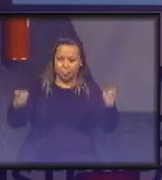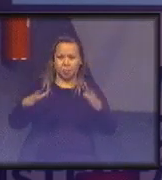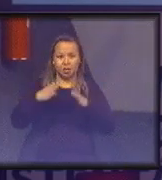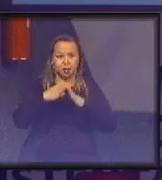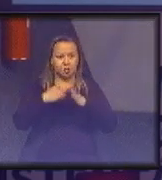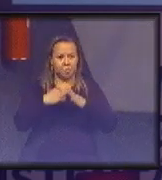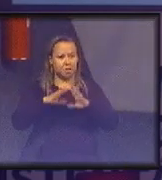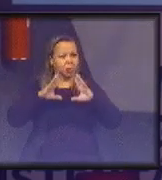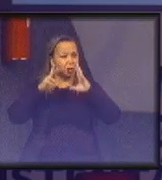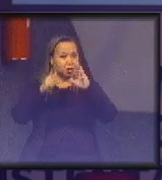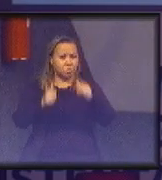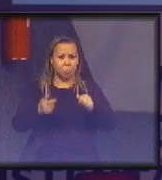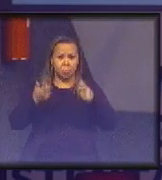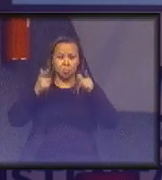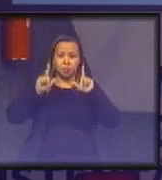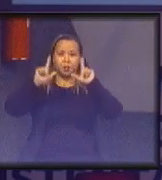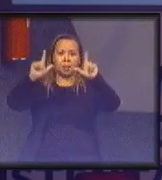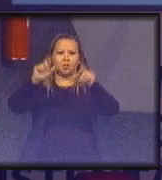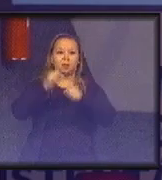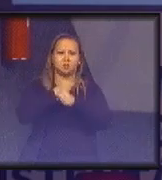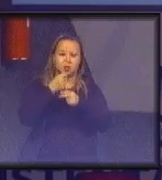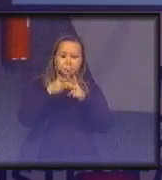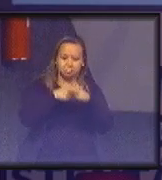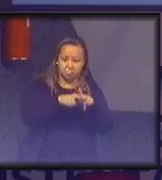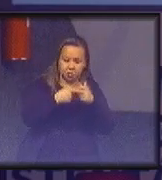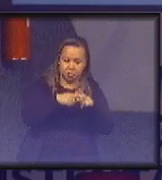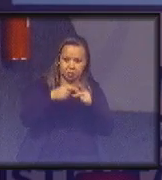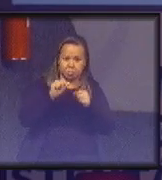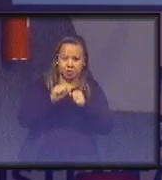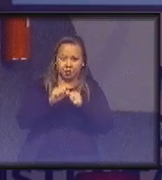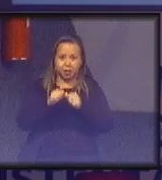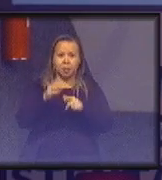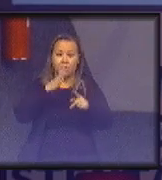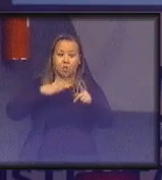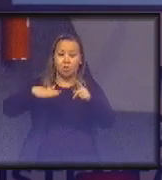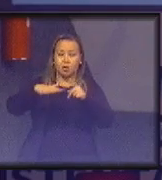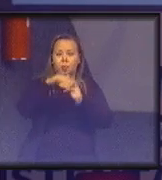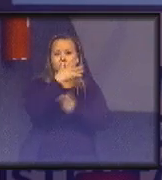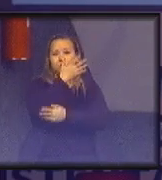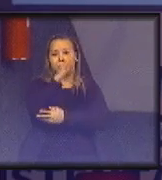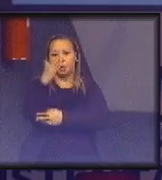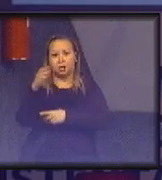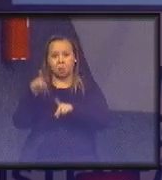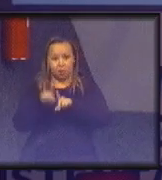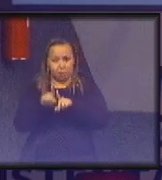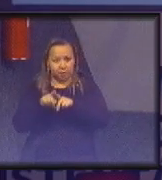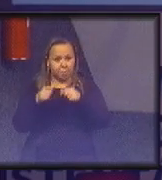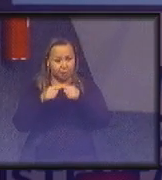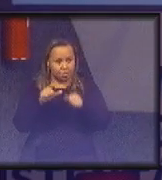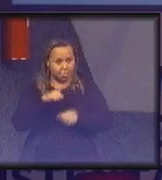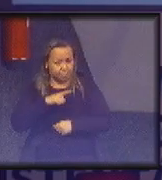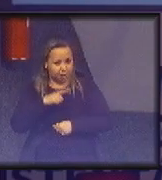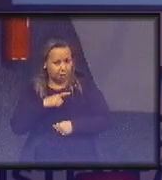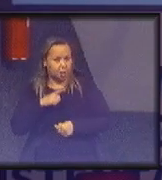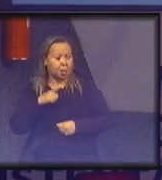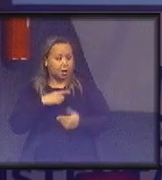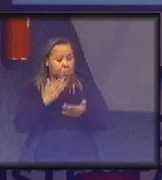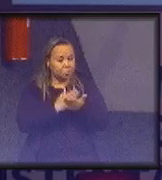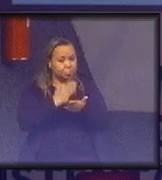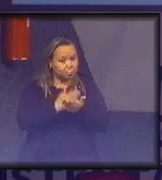tem todos os painéis que são construídos, mas o socioambiental também está lá, tem o manual de utilização também, se tiver alguma dúvida,